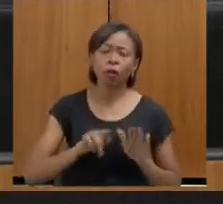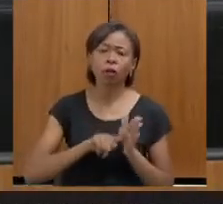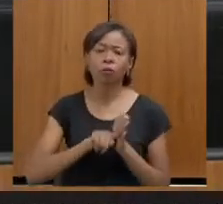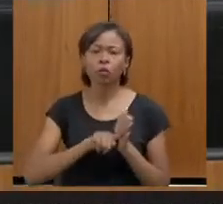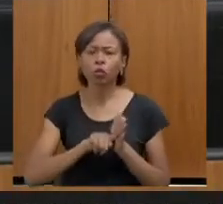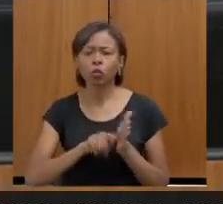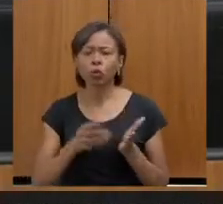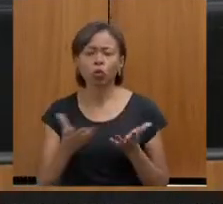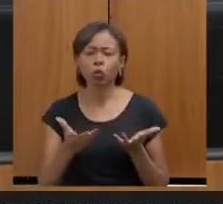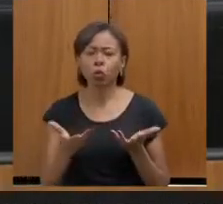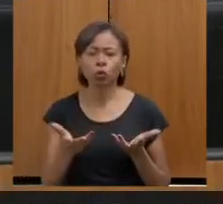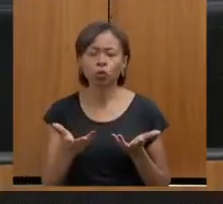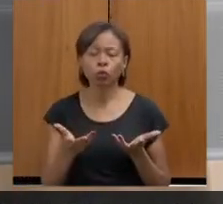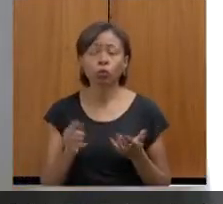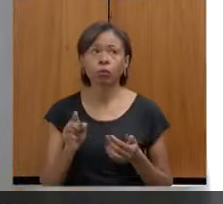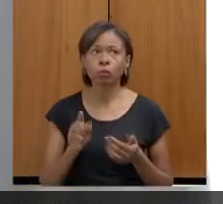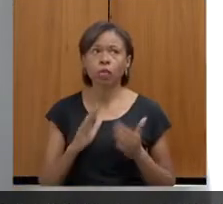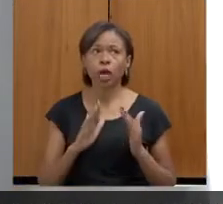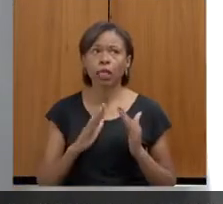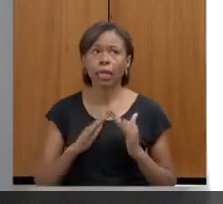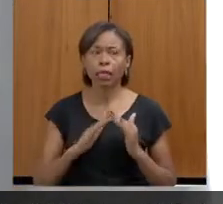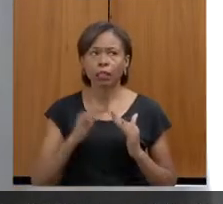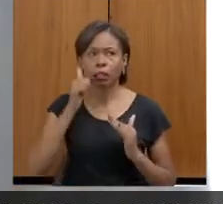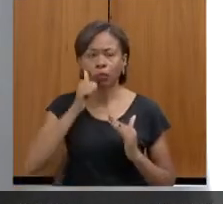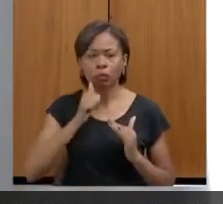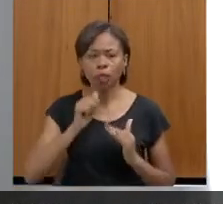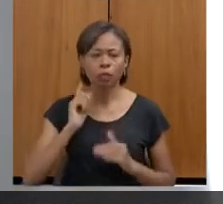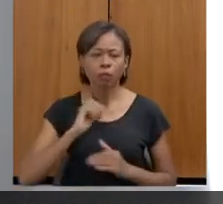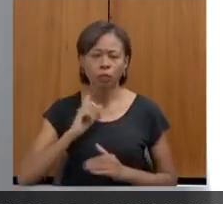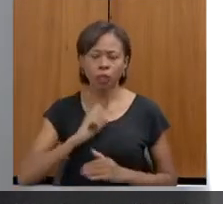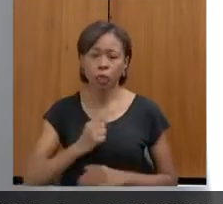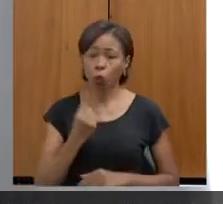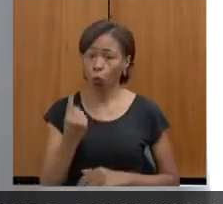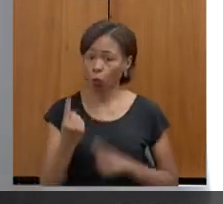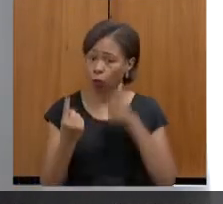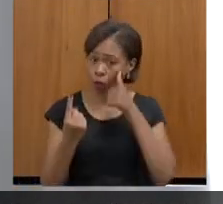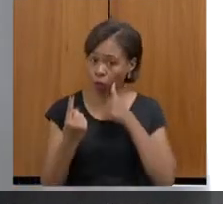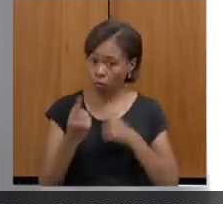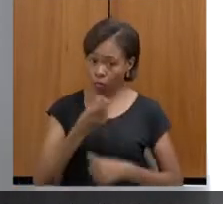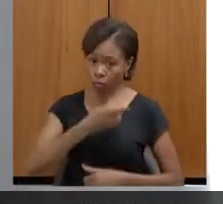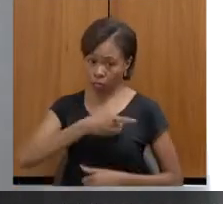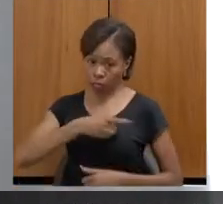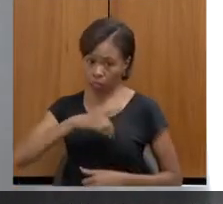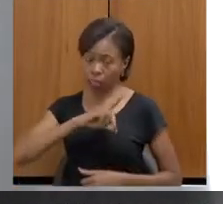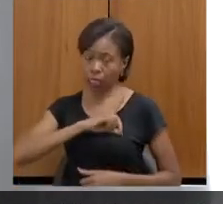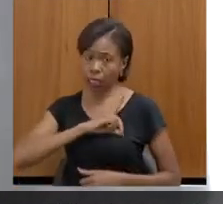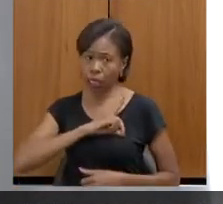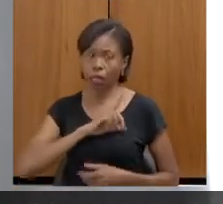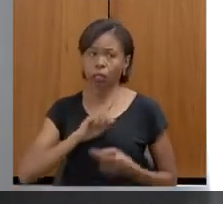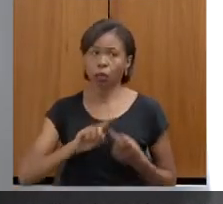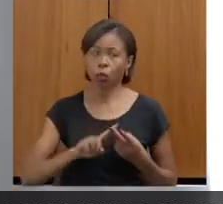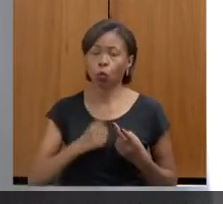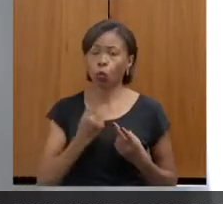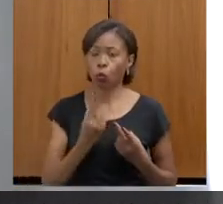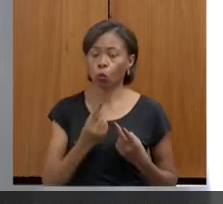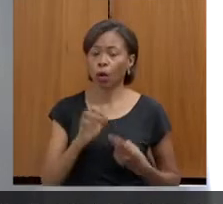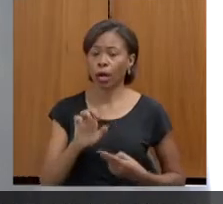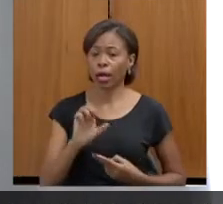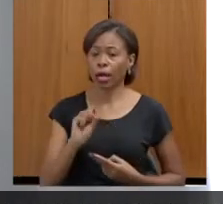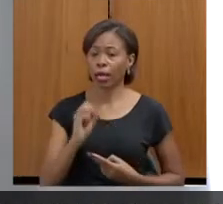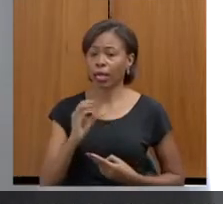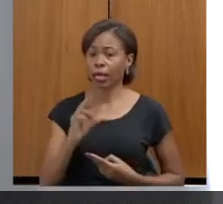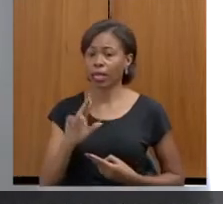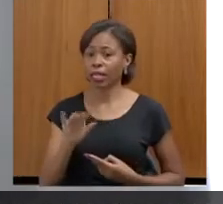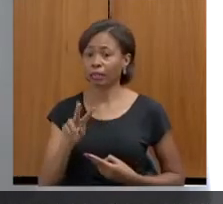A Casa da Mulher Mineira tem uma delegada titular, um escrivão de polícia, um investigador, que é o que a gente